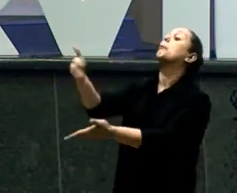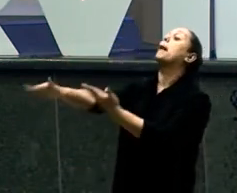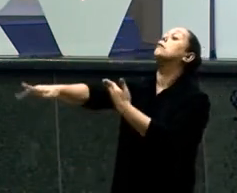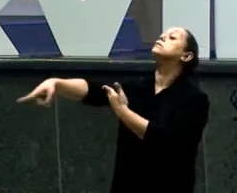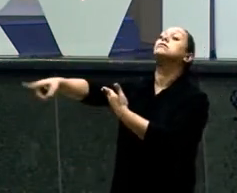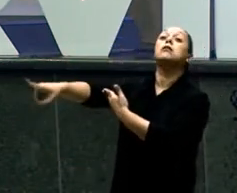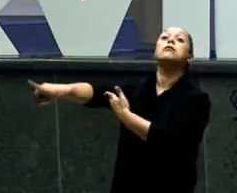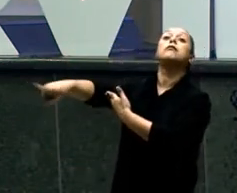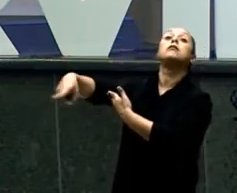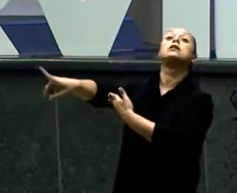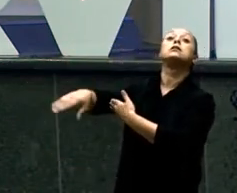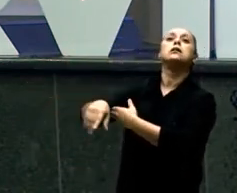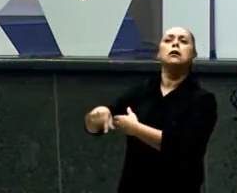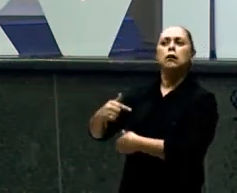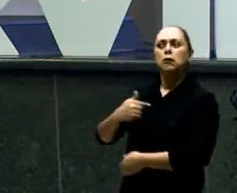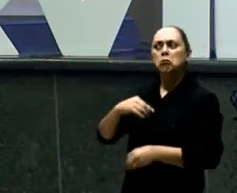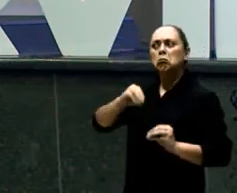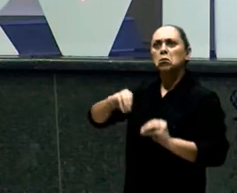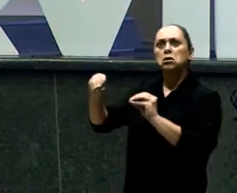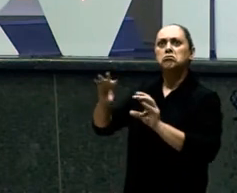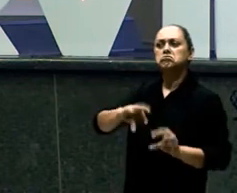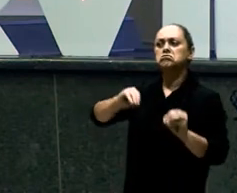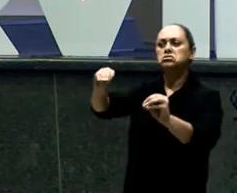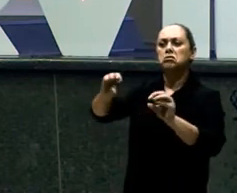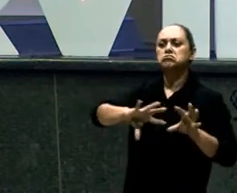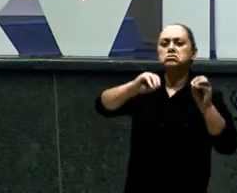Enquanto a professora Não chegava Eu encostei na porta E fiquei parado lá